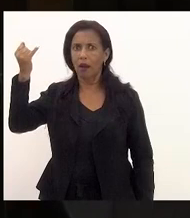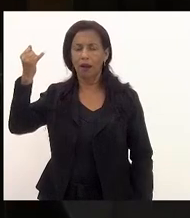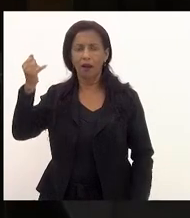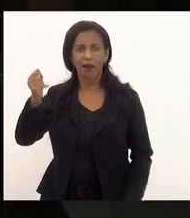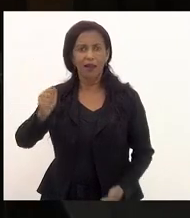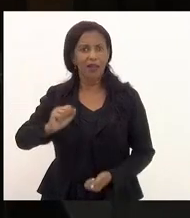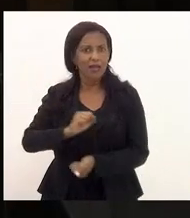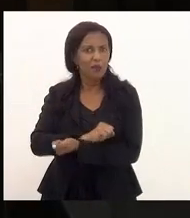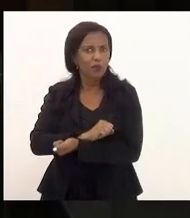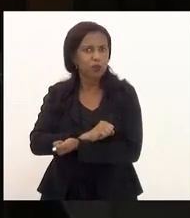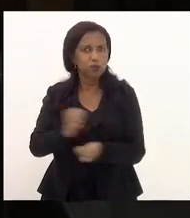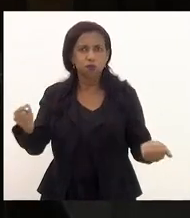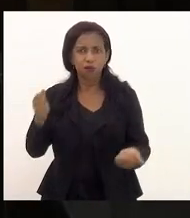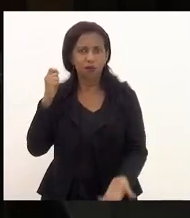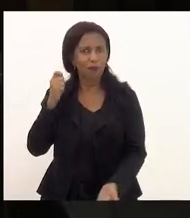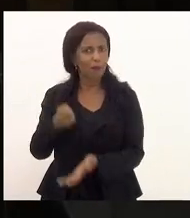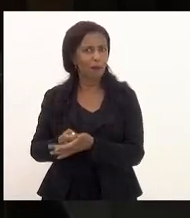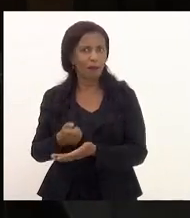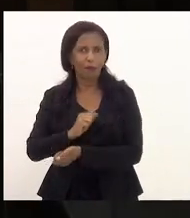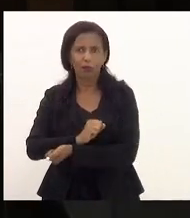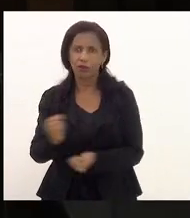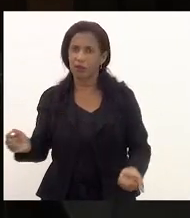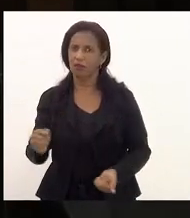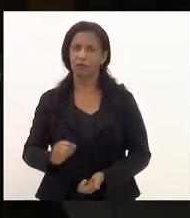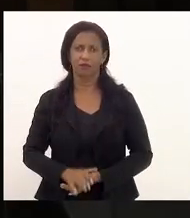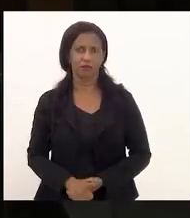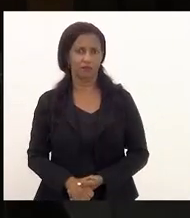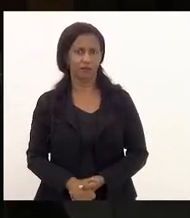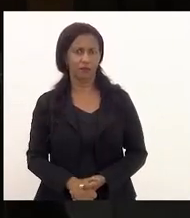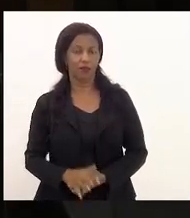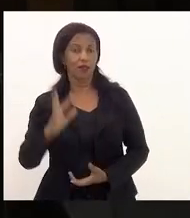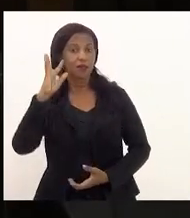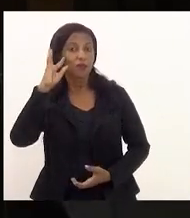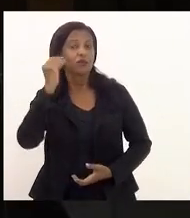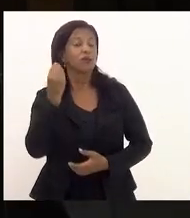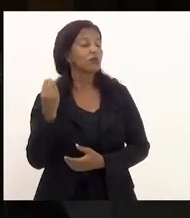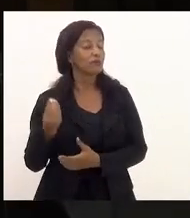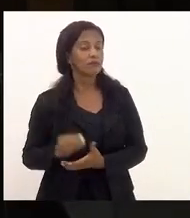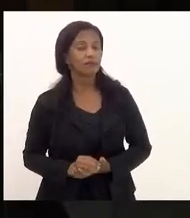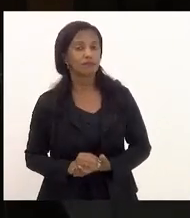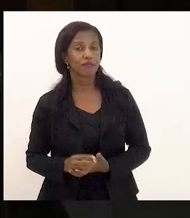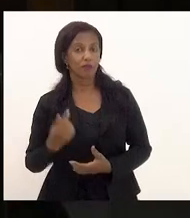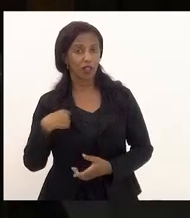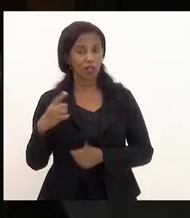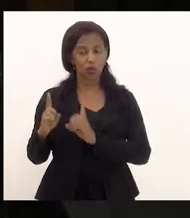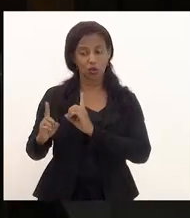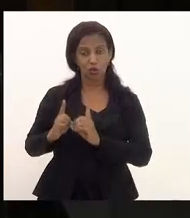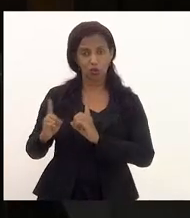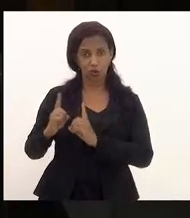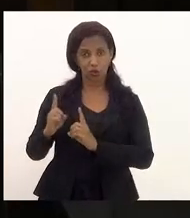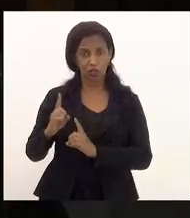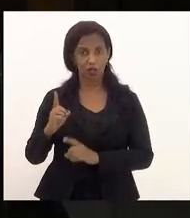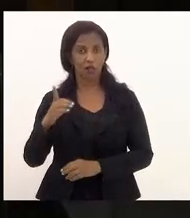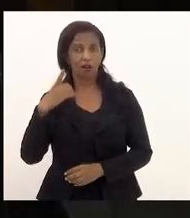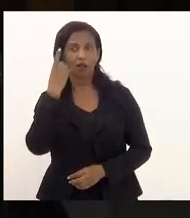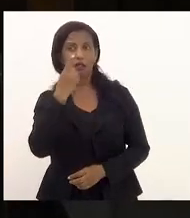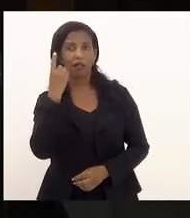impagável, impagável. A solução, eu discutia com a deputada